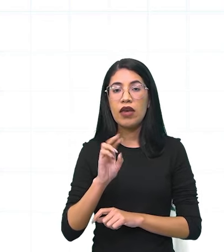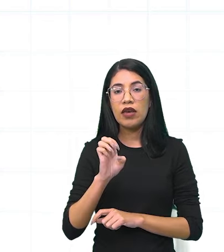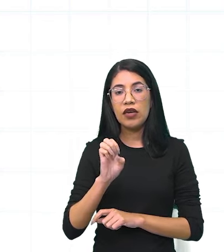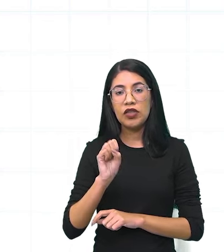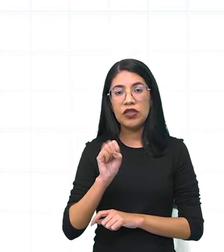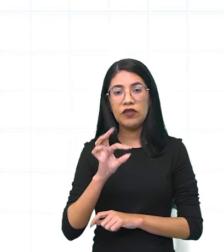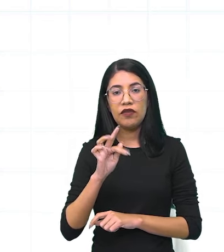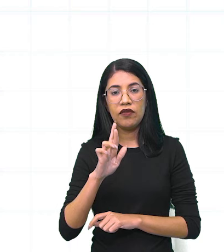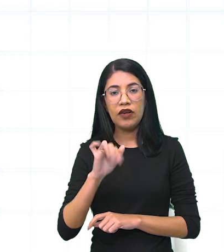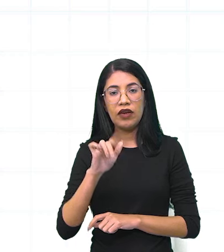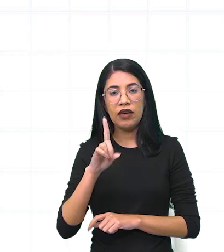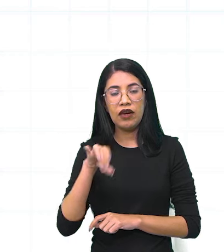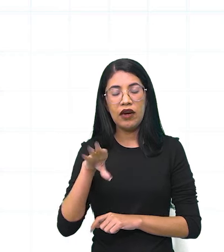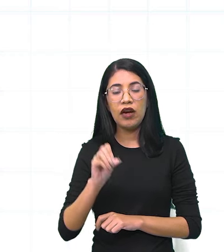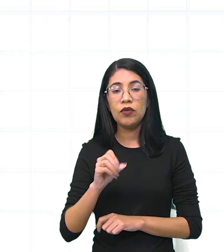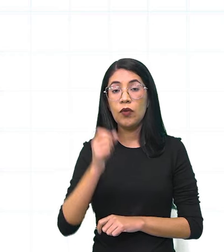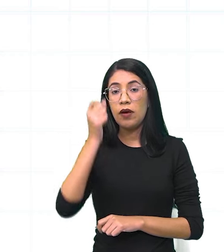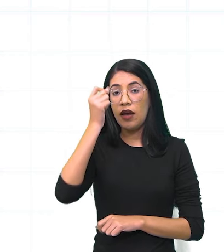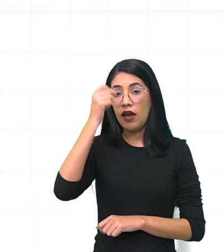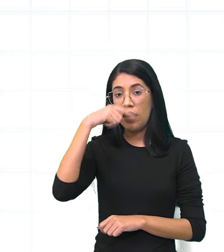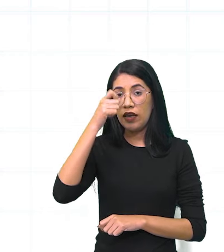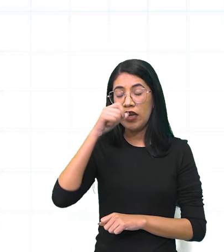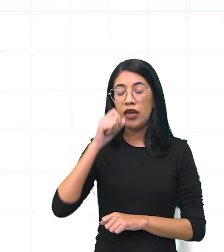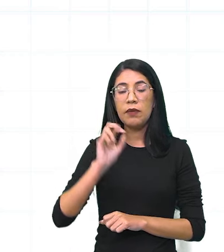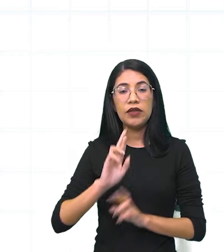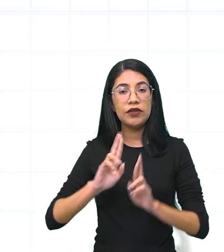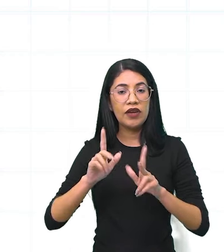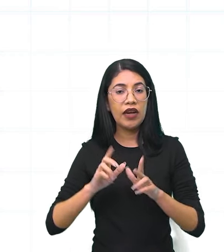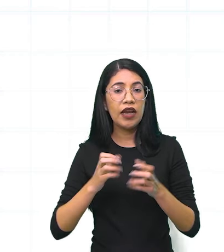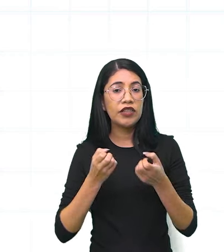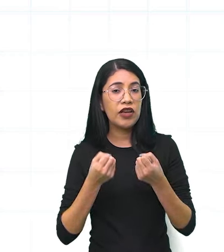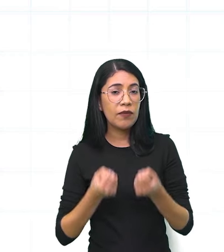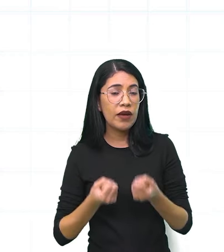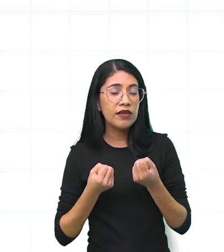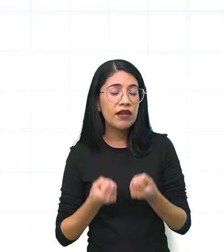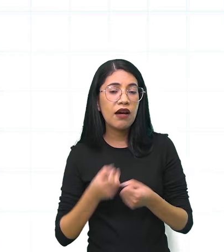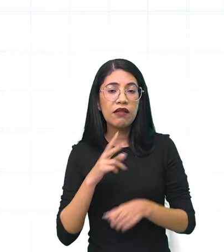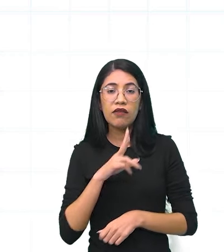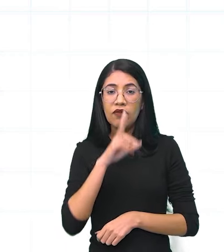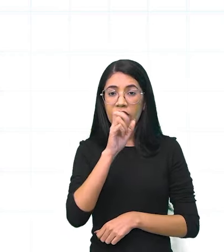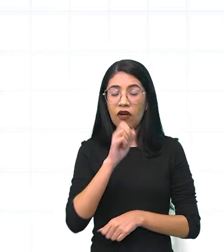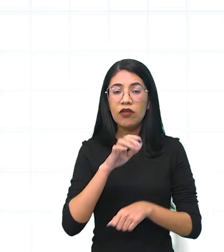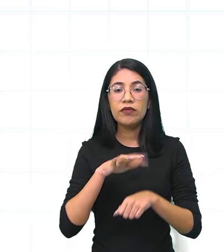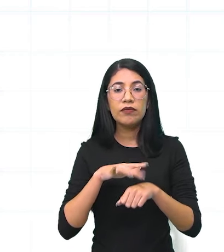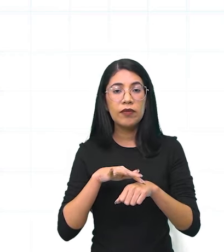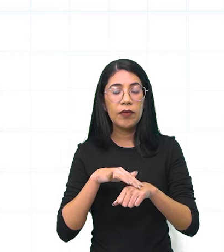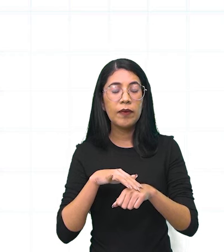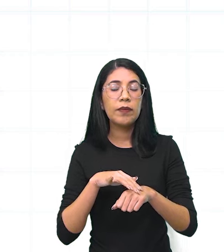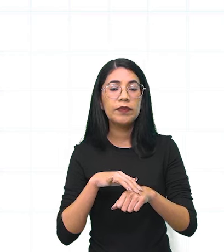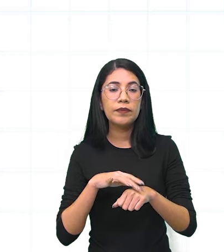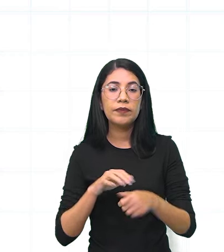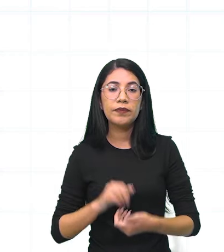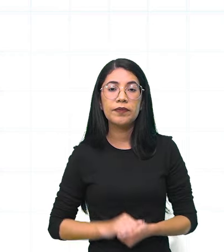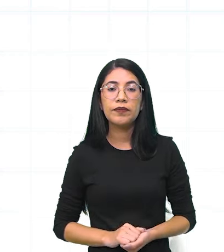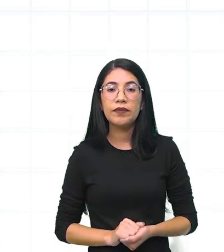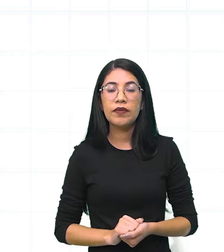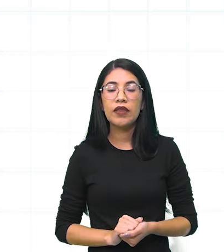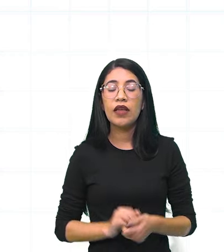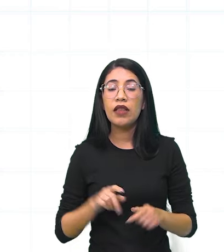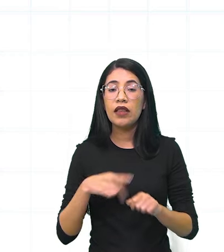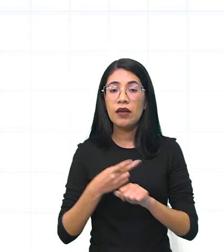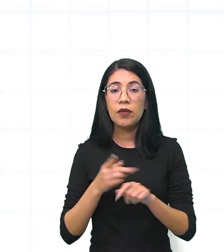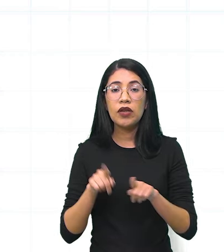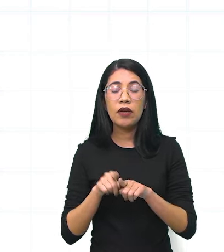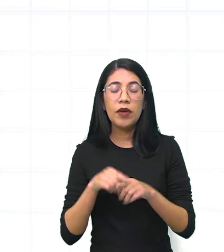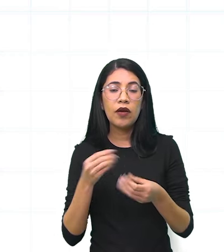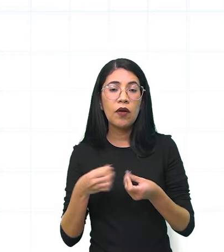resfriado. Porque a gripe, ela é pesada sim, tá bom? E aí, depois, ele vem falando que elas podem vir